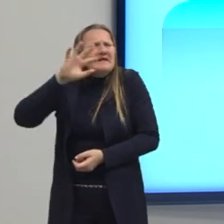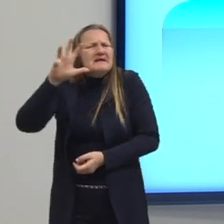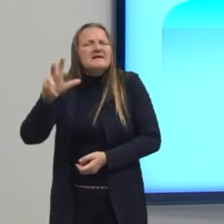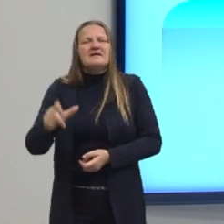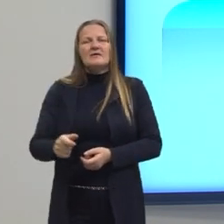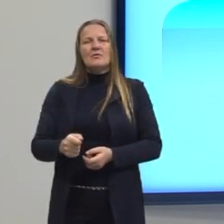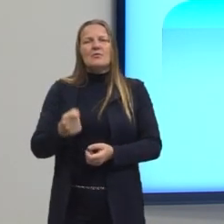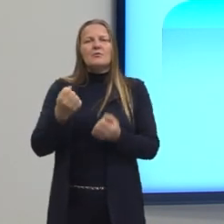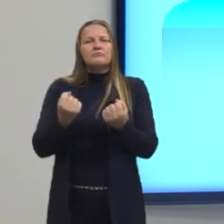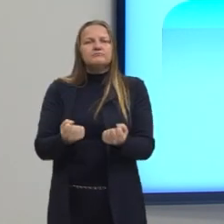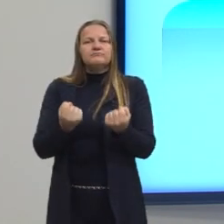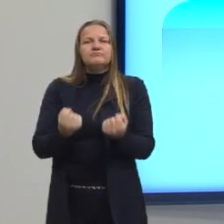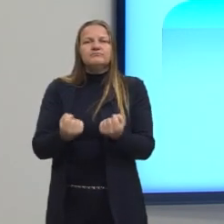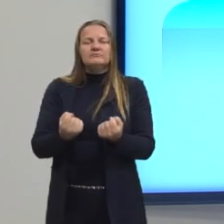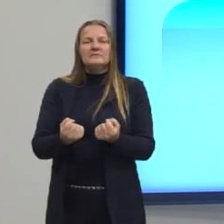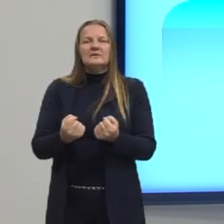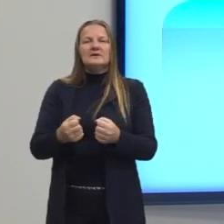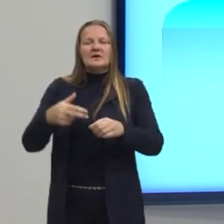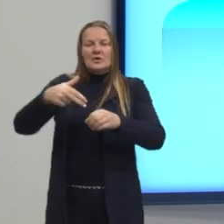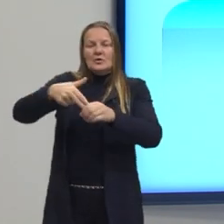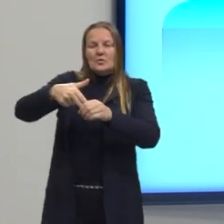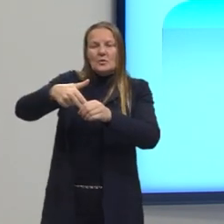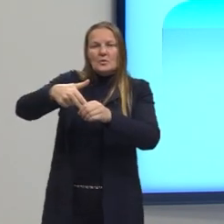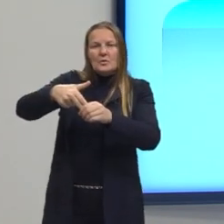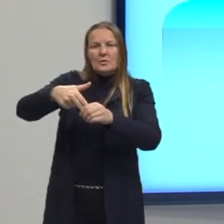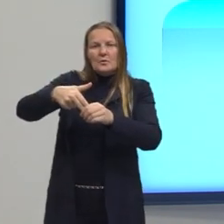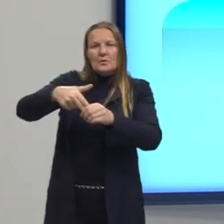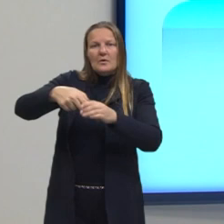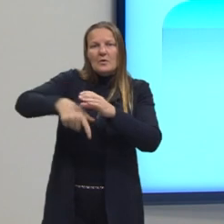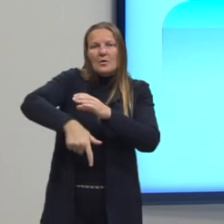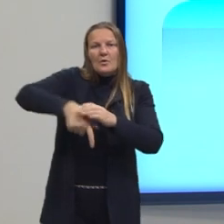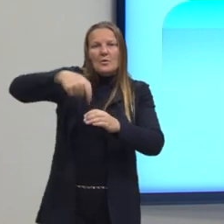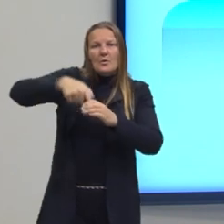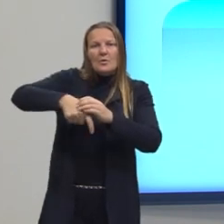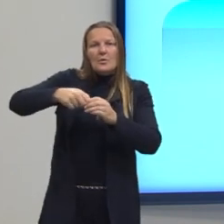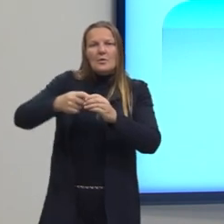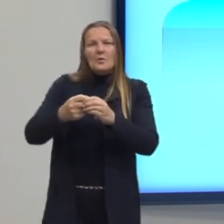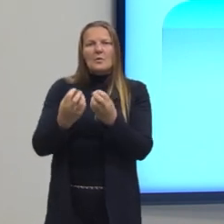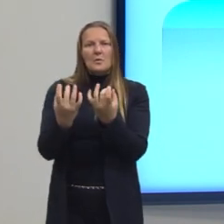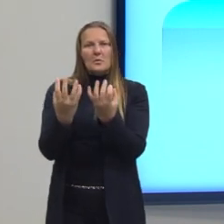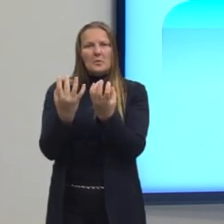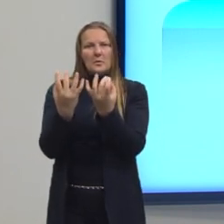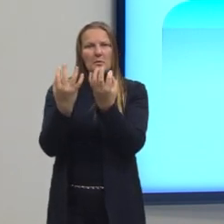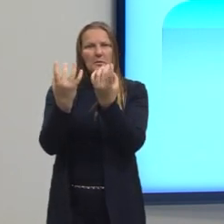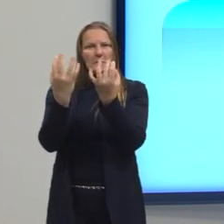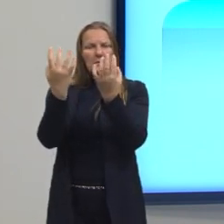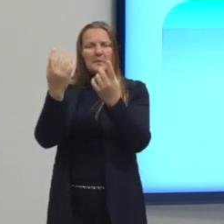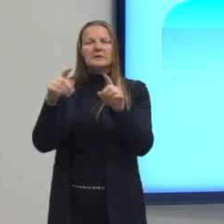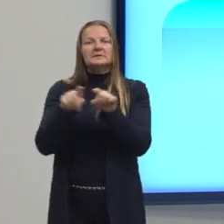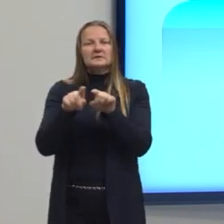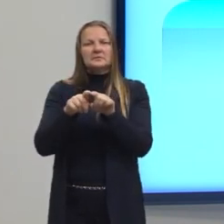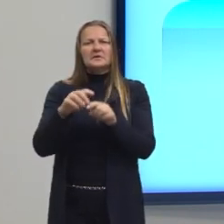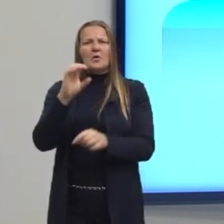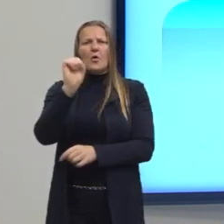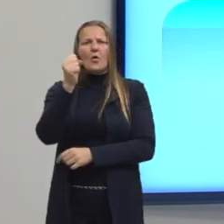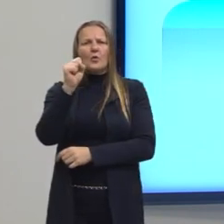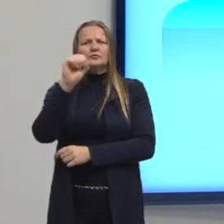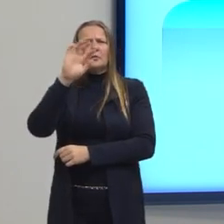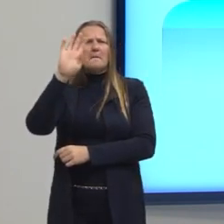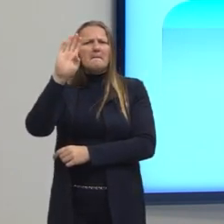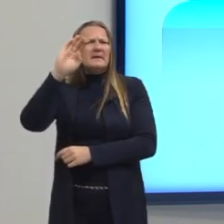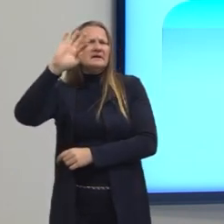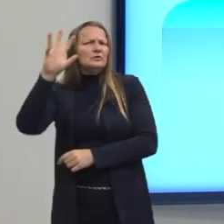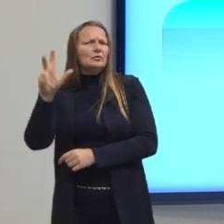O petróleo, né? A queima de combustíveis fósseis também, vai emitir bastante, Oito bilhões de